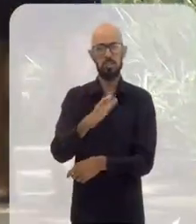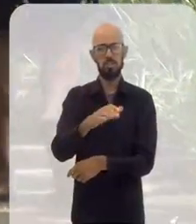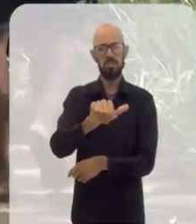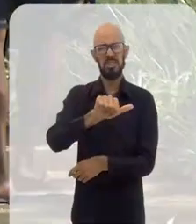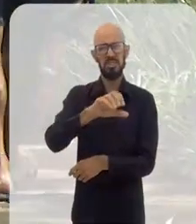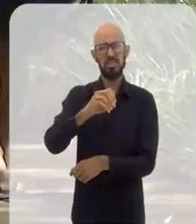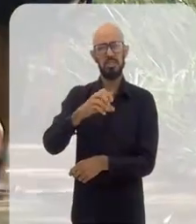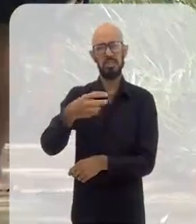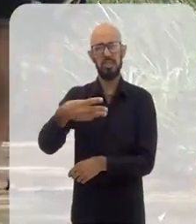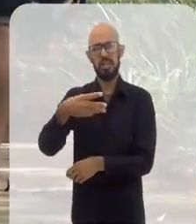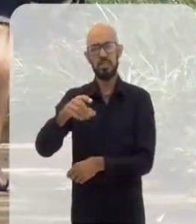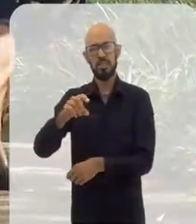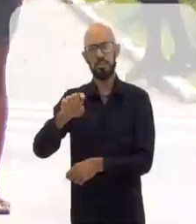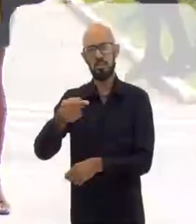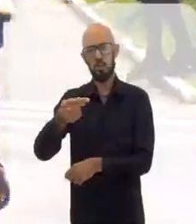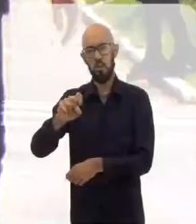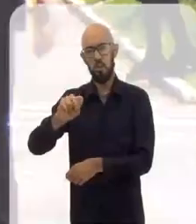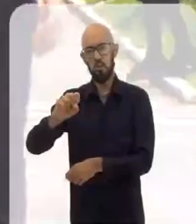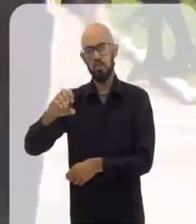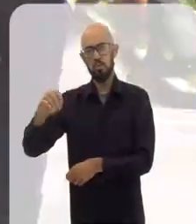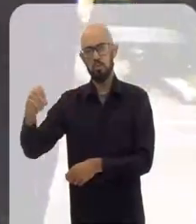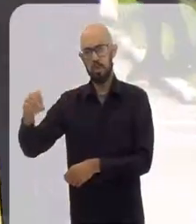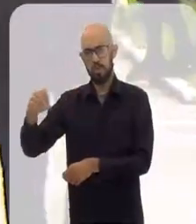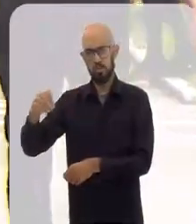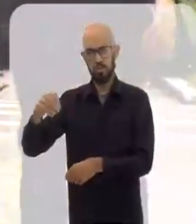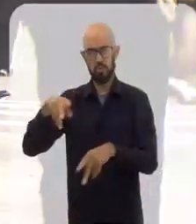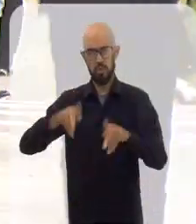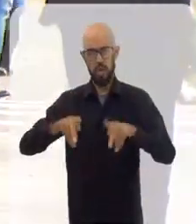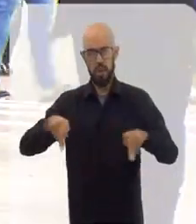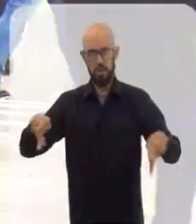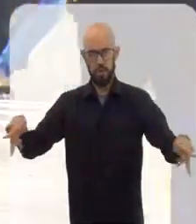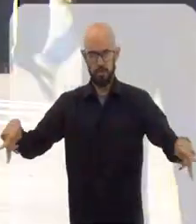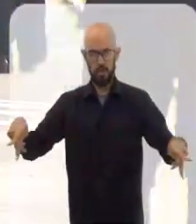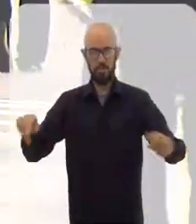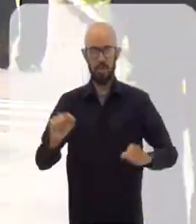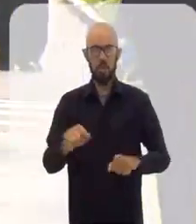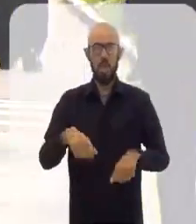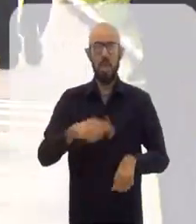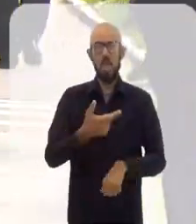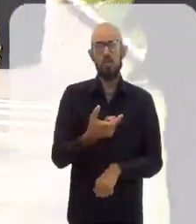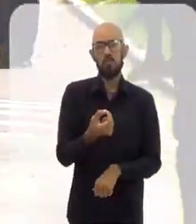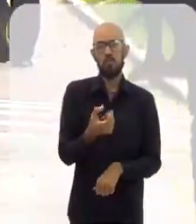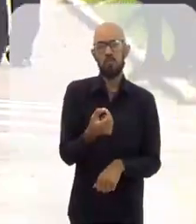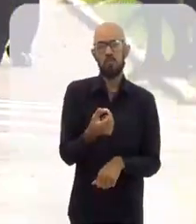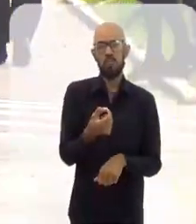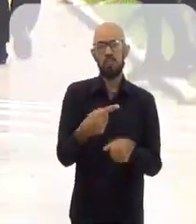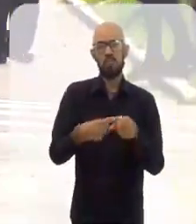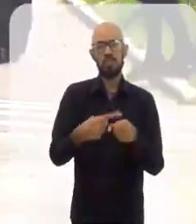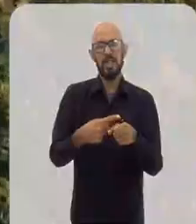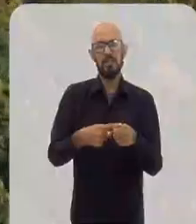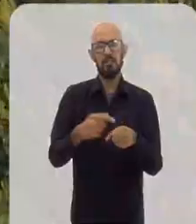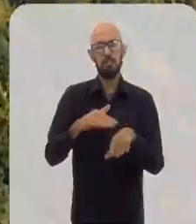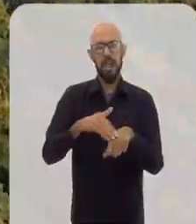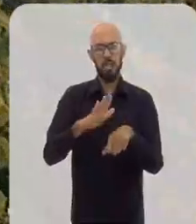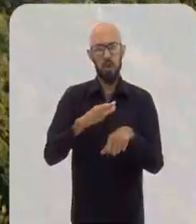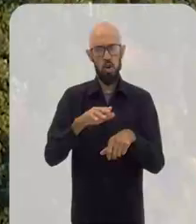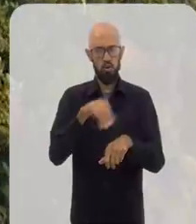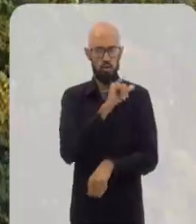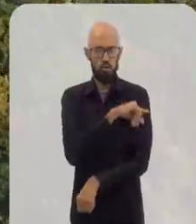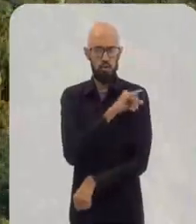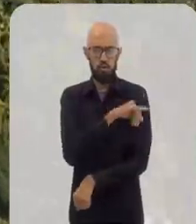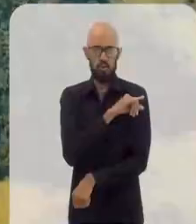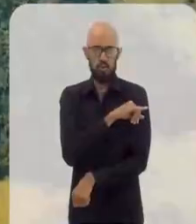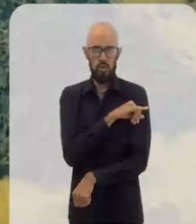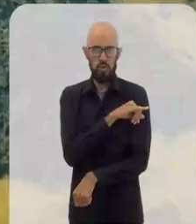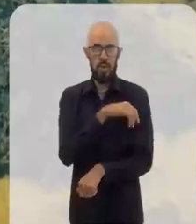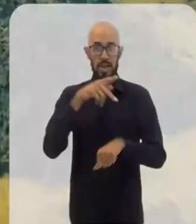.800 habitantes. É o 29º município mais populoso do estado do Rio de Janeiro. Foi esse monumento